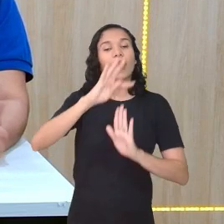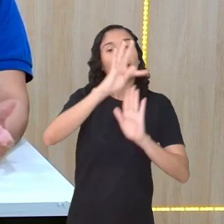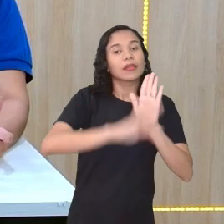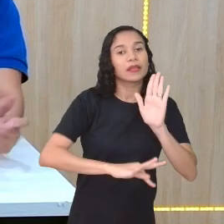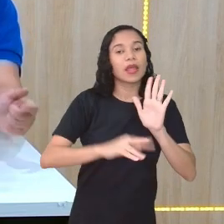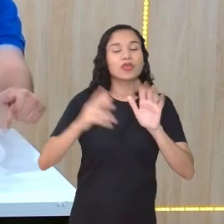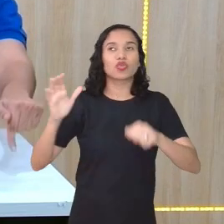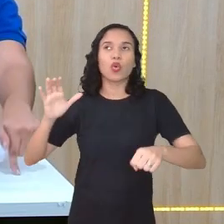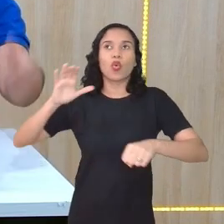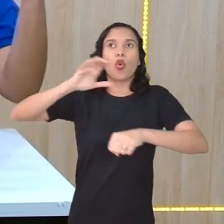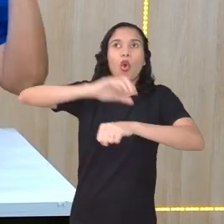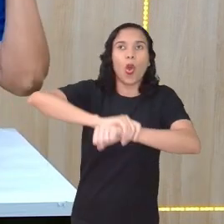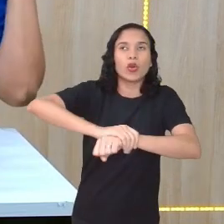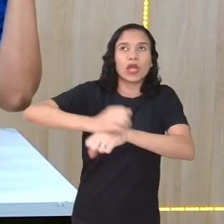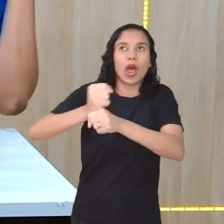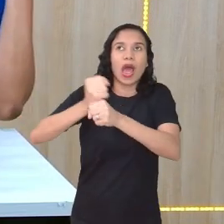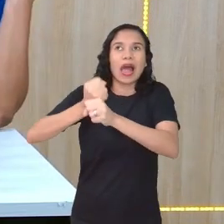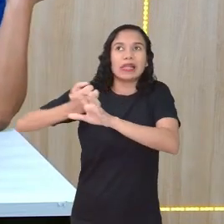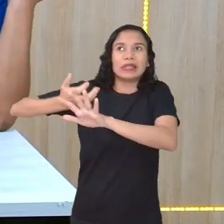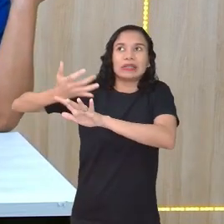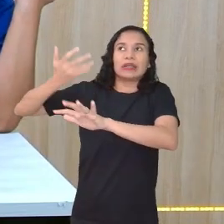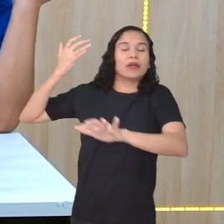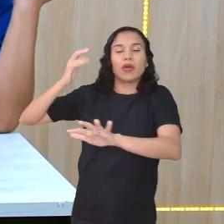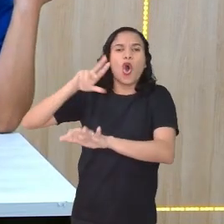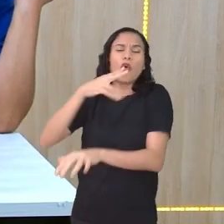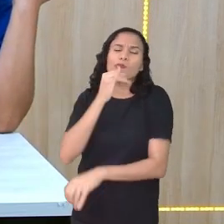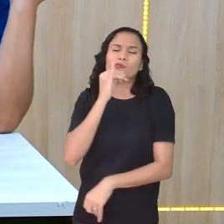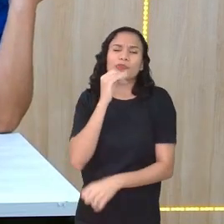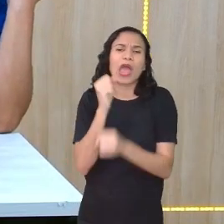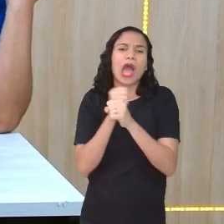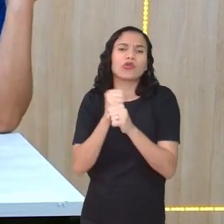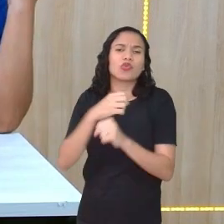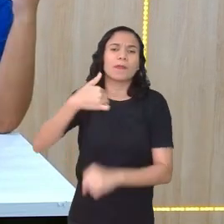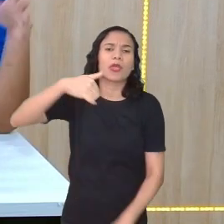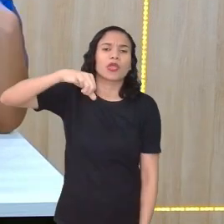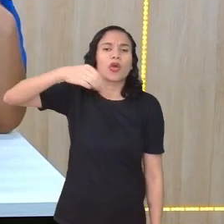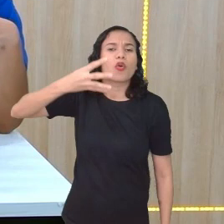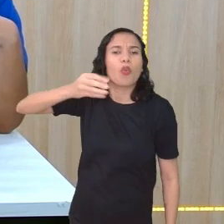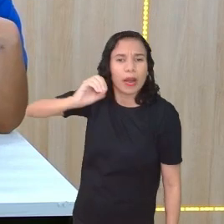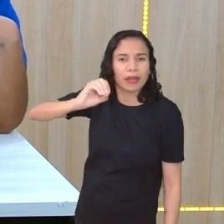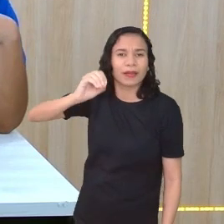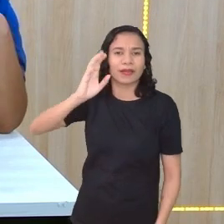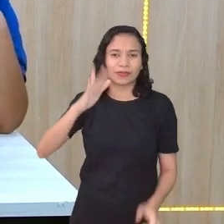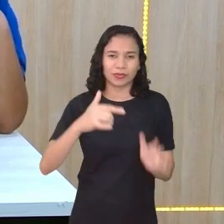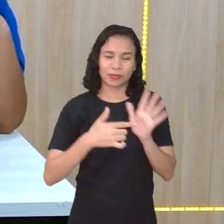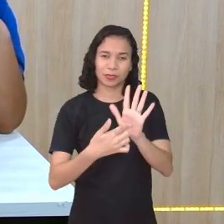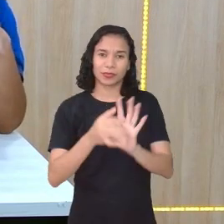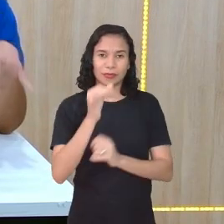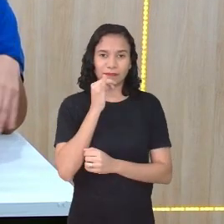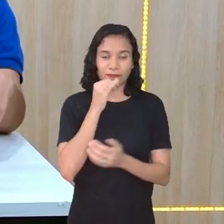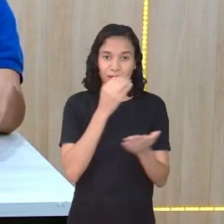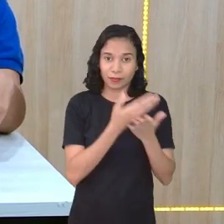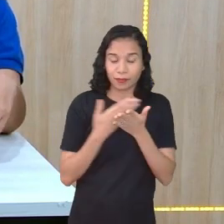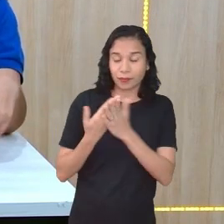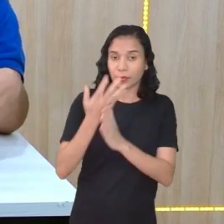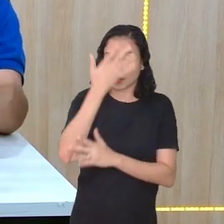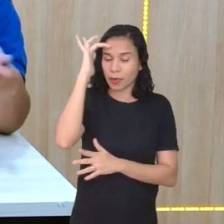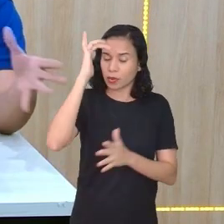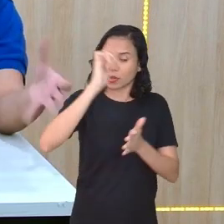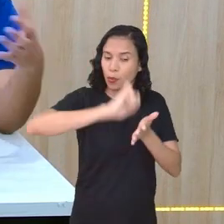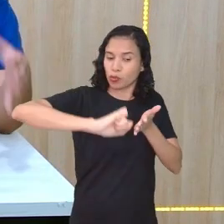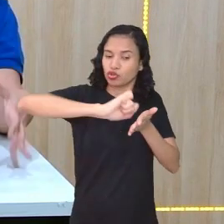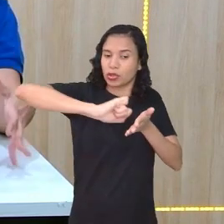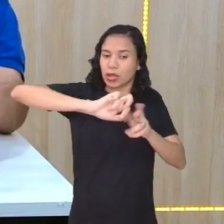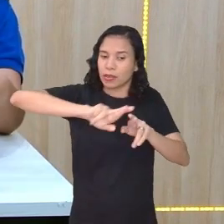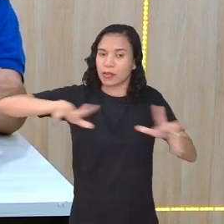colonizar... É só a gente voltar para os anos 40. Sim. A gente já trouxe alguns exemplos aqui em aula em que você tem uma grafia